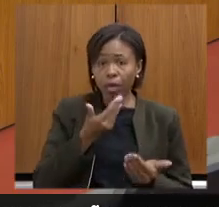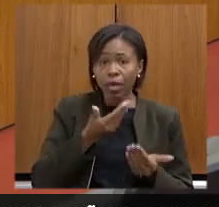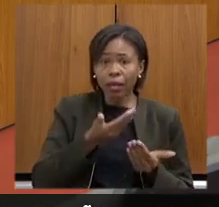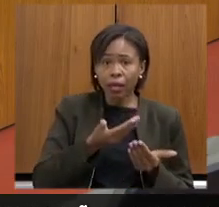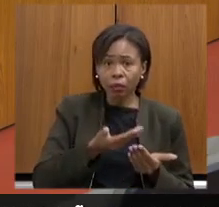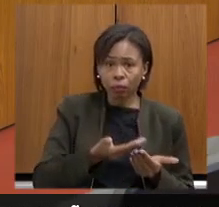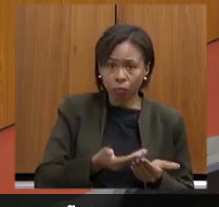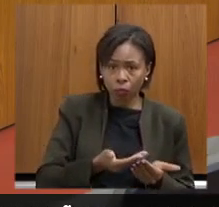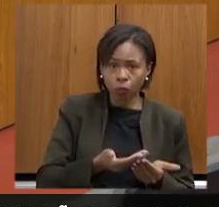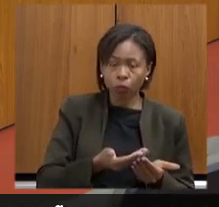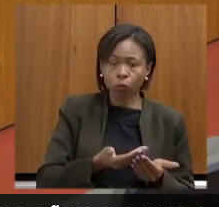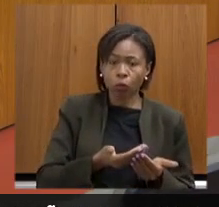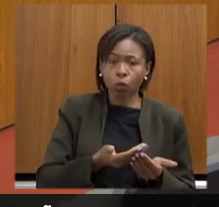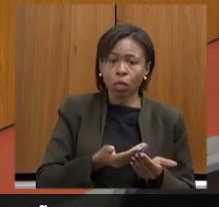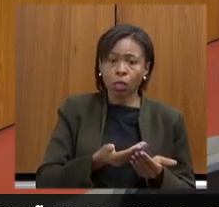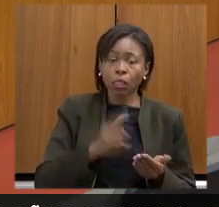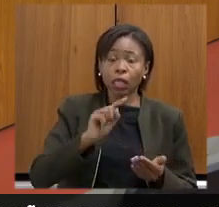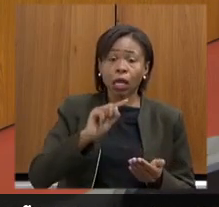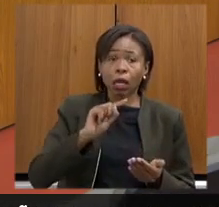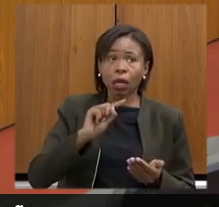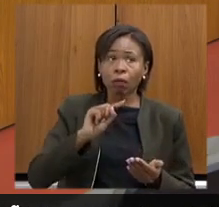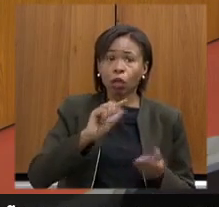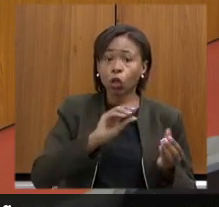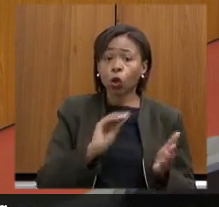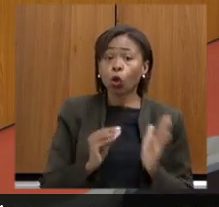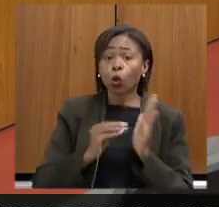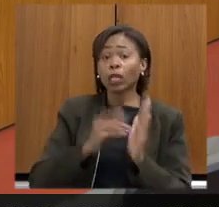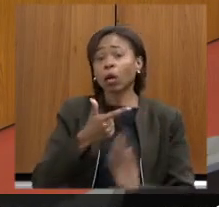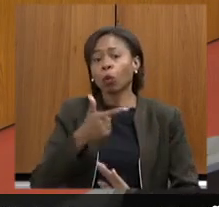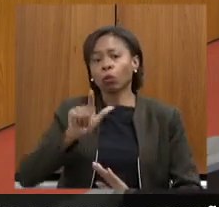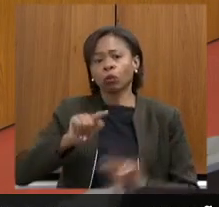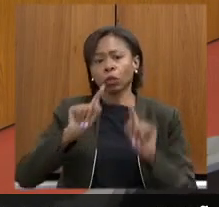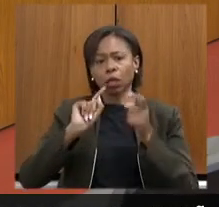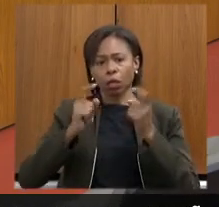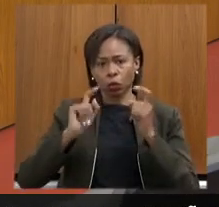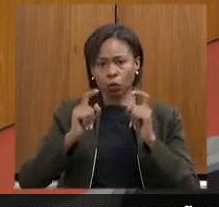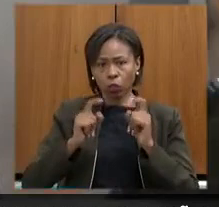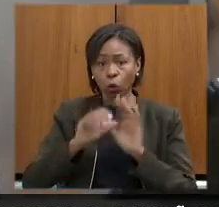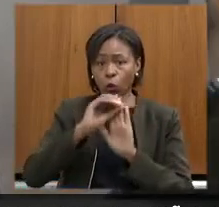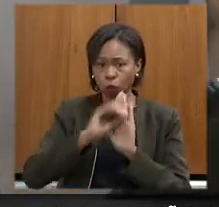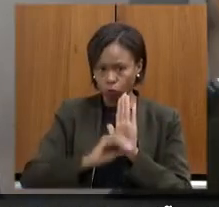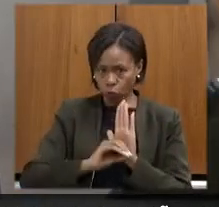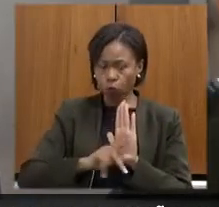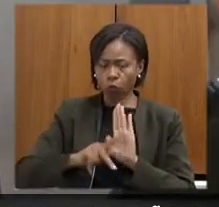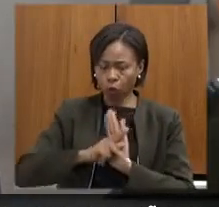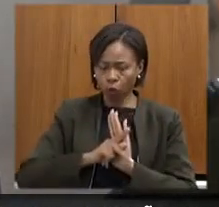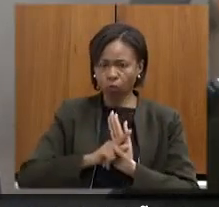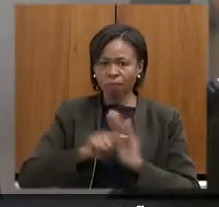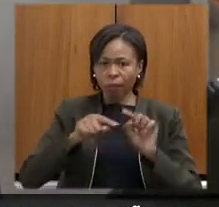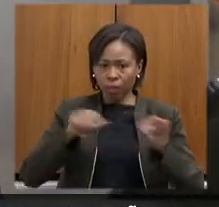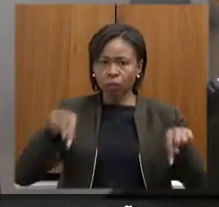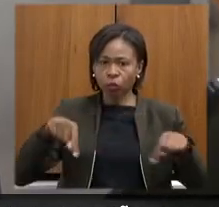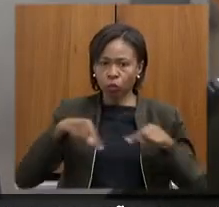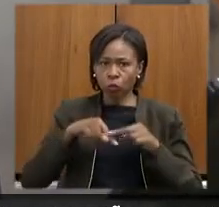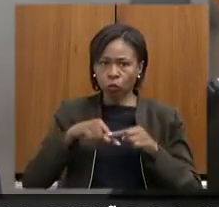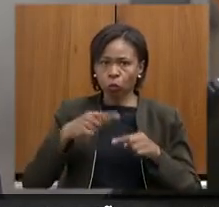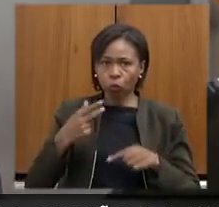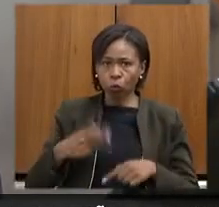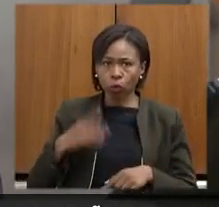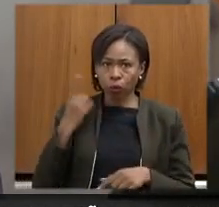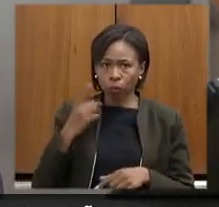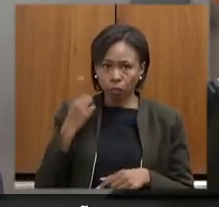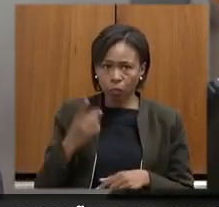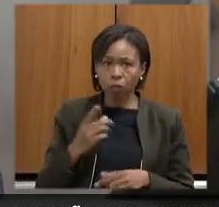iremos retirar e colocar na próxima reunião e nós vamos colocar como ofício do gabinete já para acelerar a tramitação